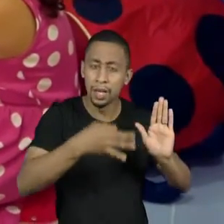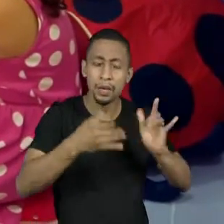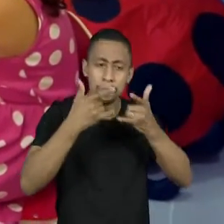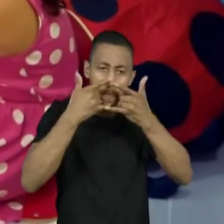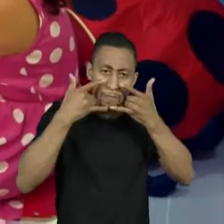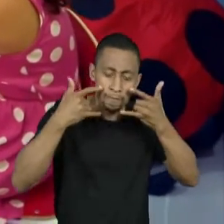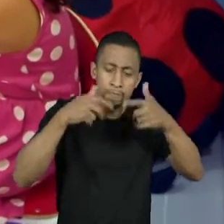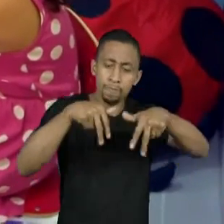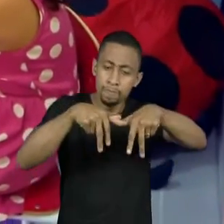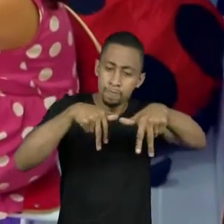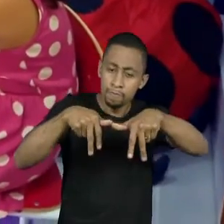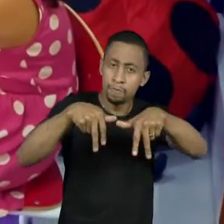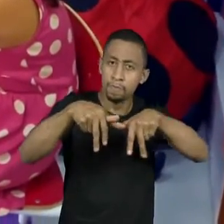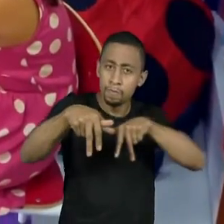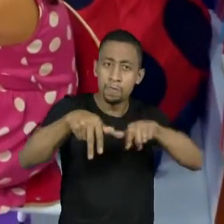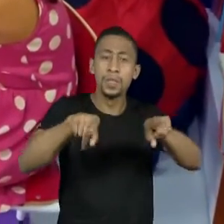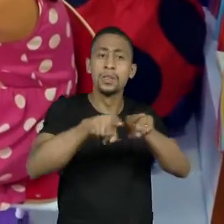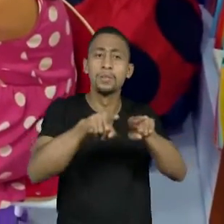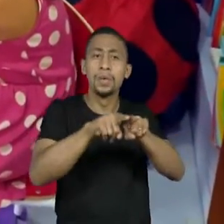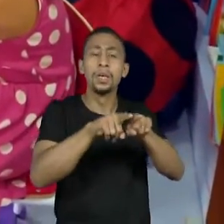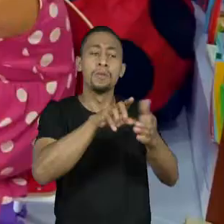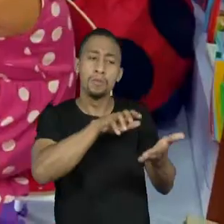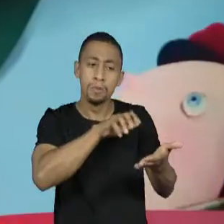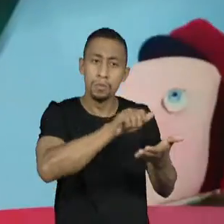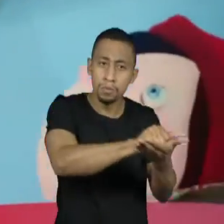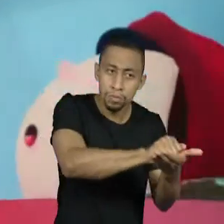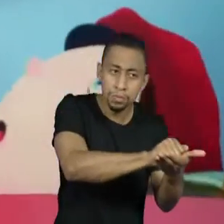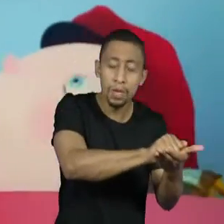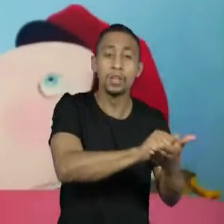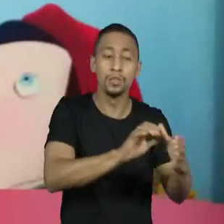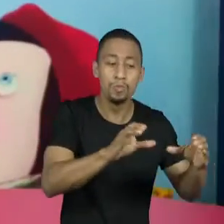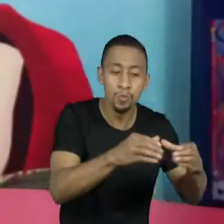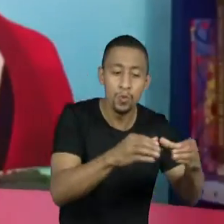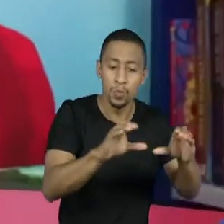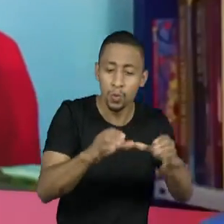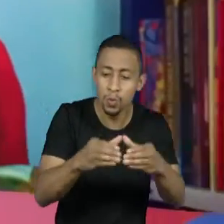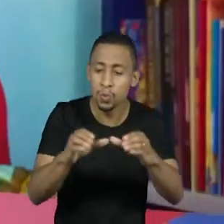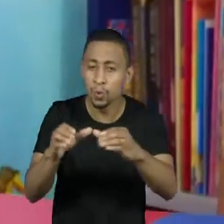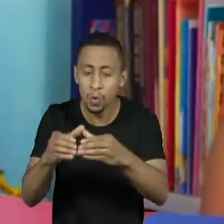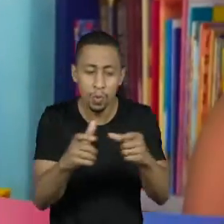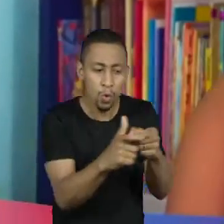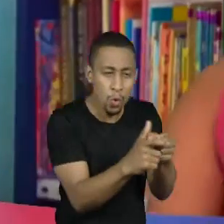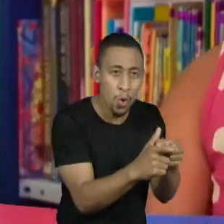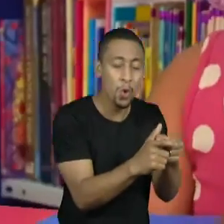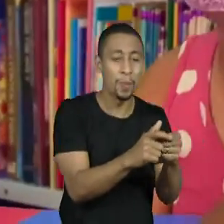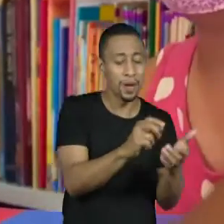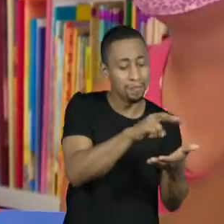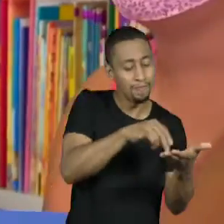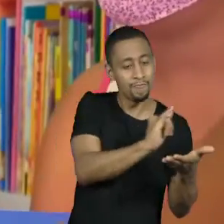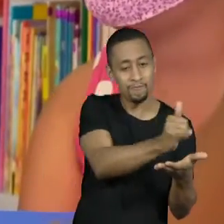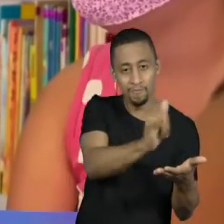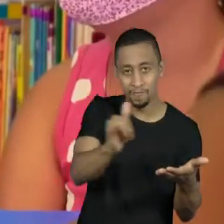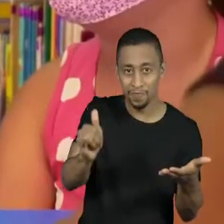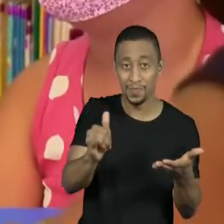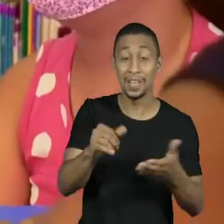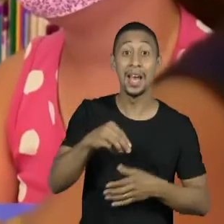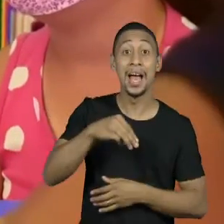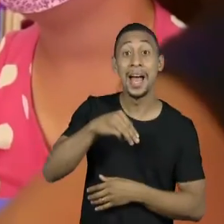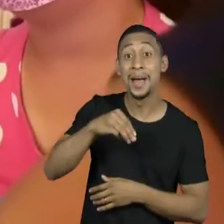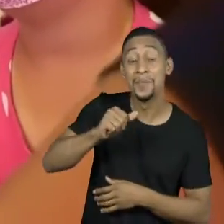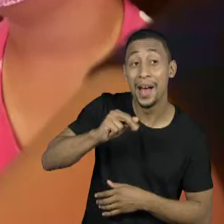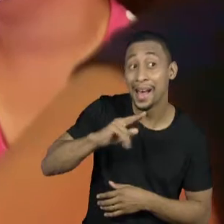agendamentos, fizemos em pequenos grupos. Maria, vai com as outras. É a história de uma